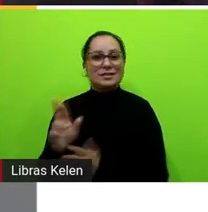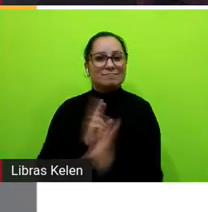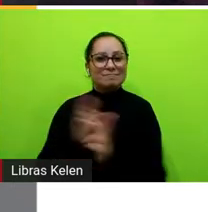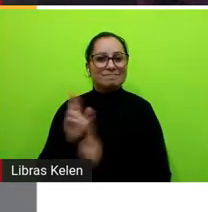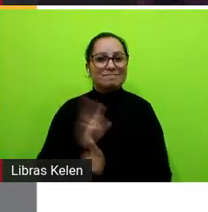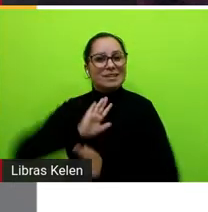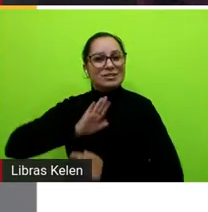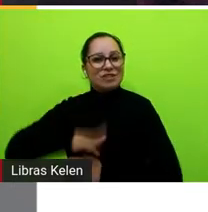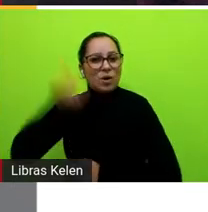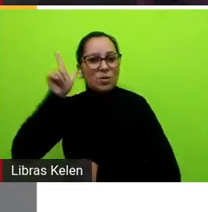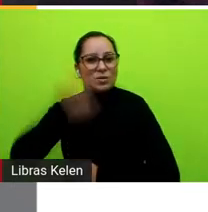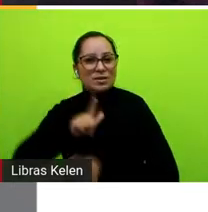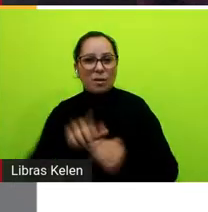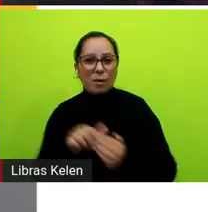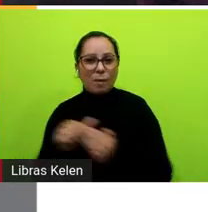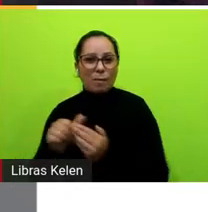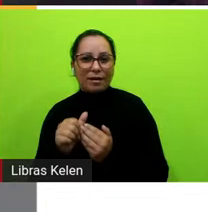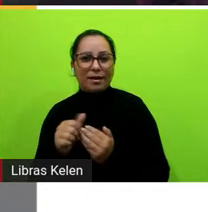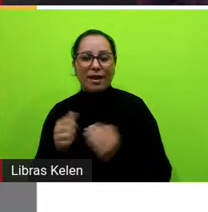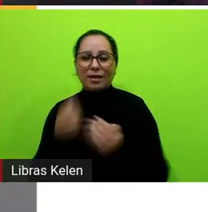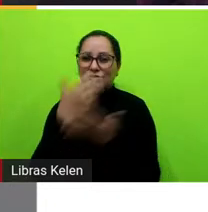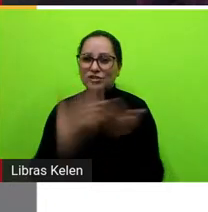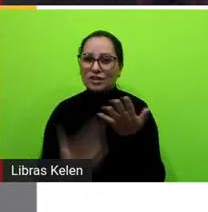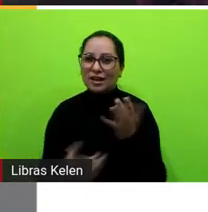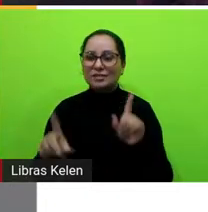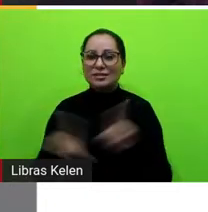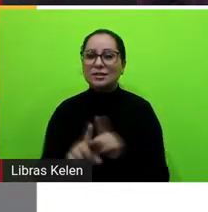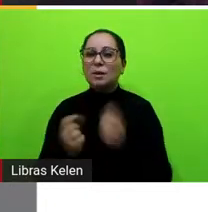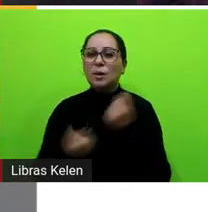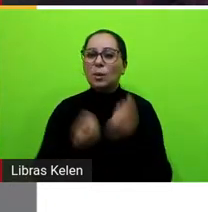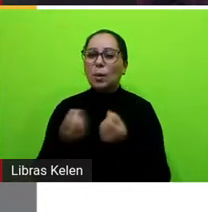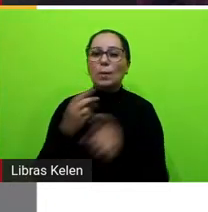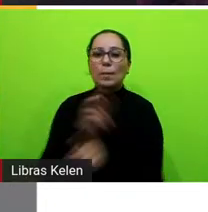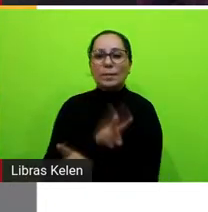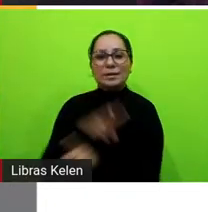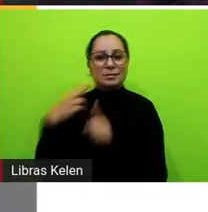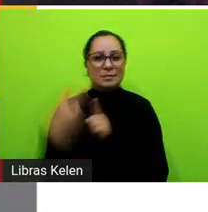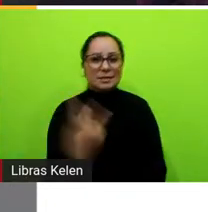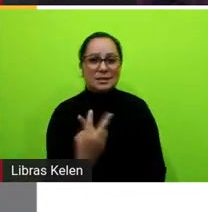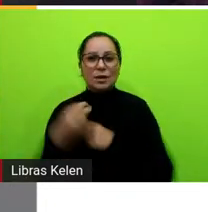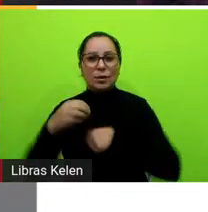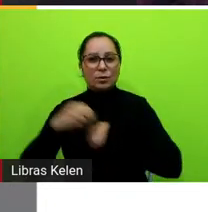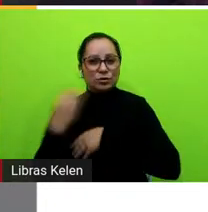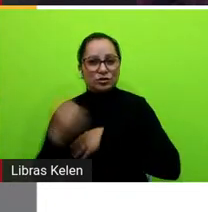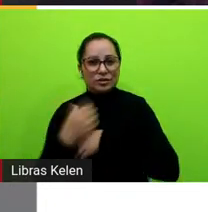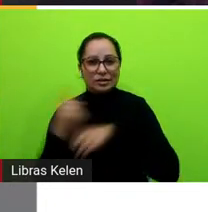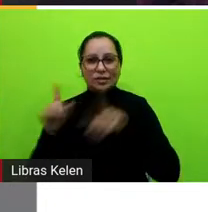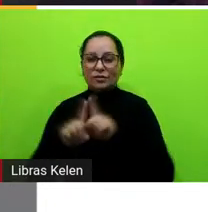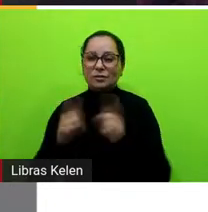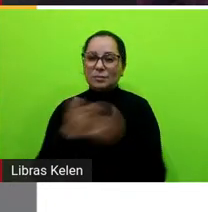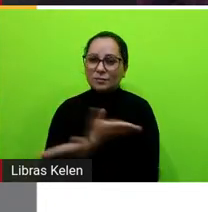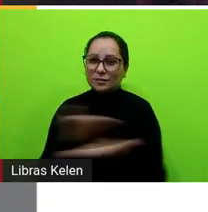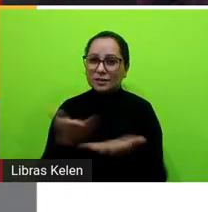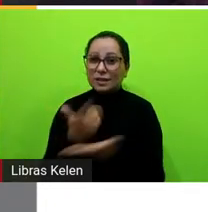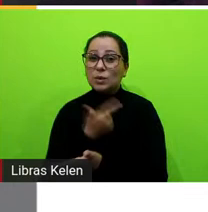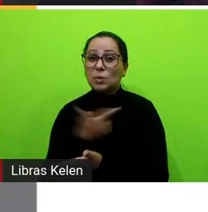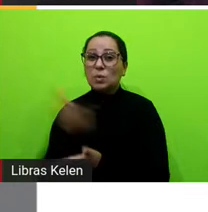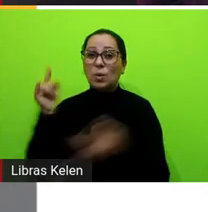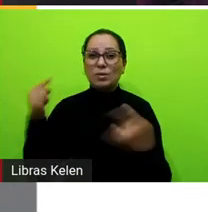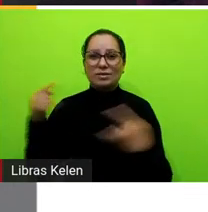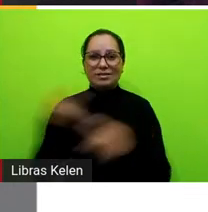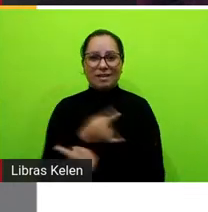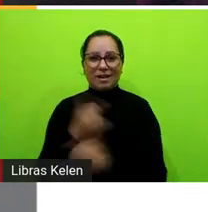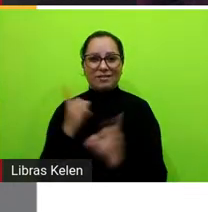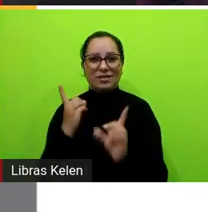conseguiu acompanhar aqui pelo chat quais são as percepções as sugestões de vocês para outros encontros né